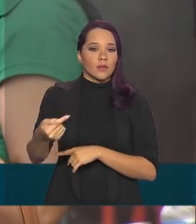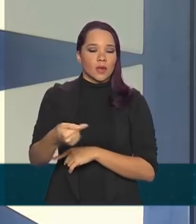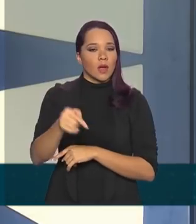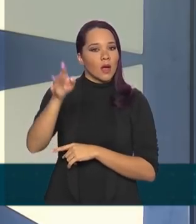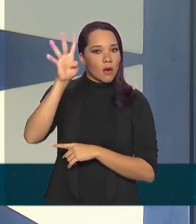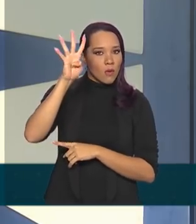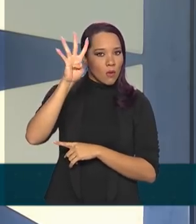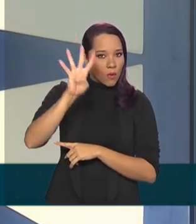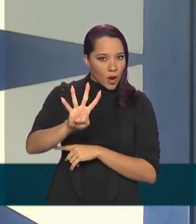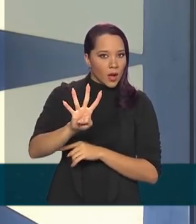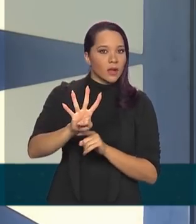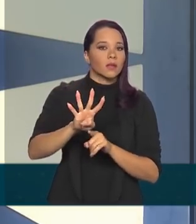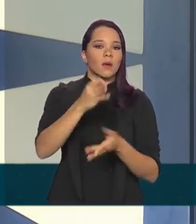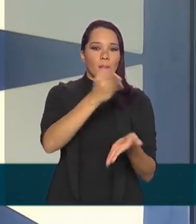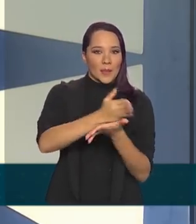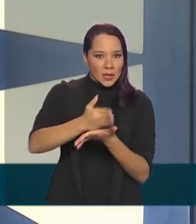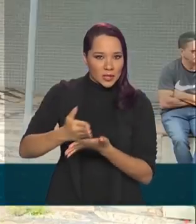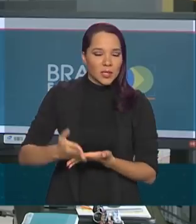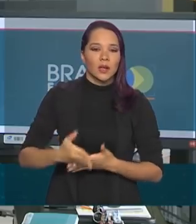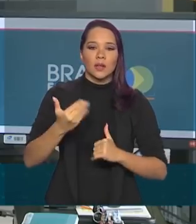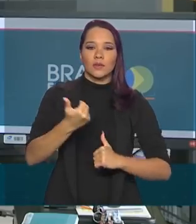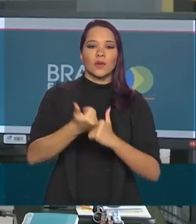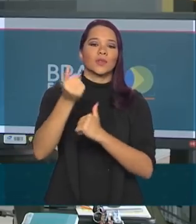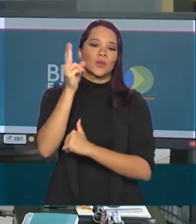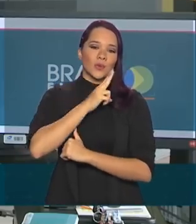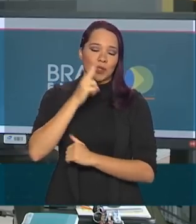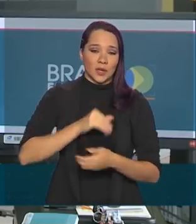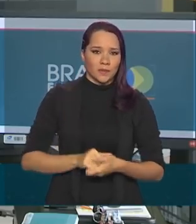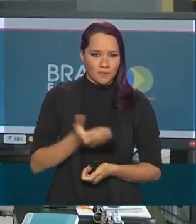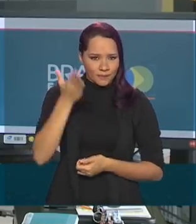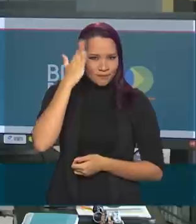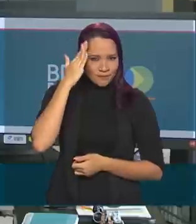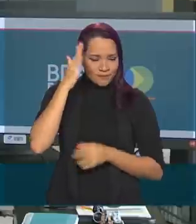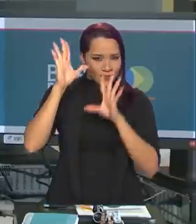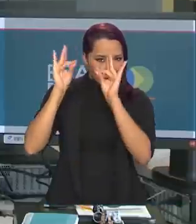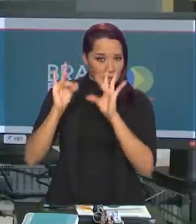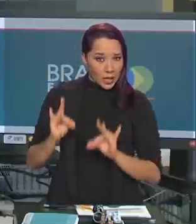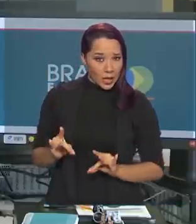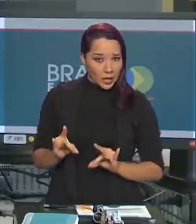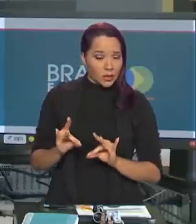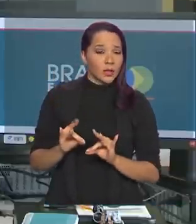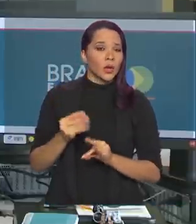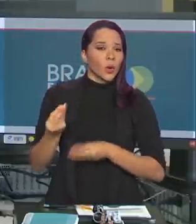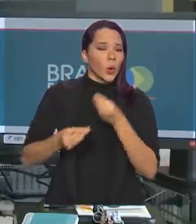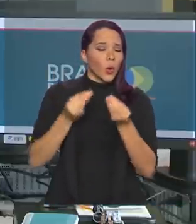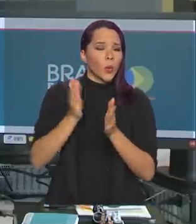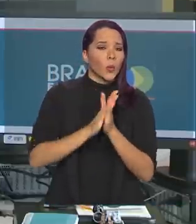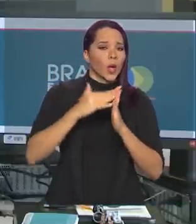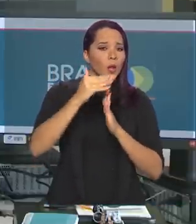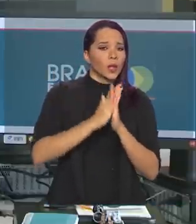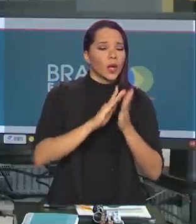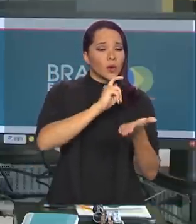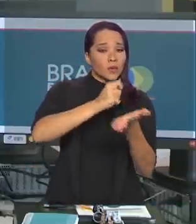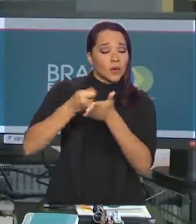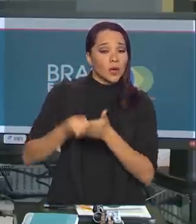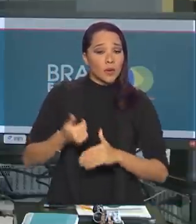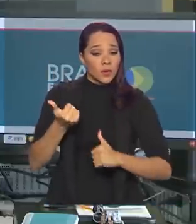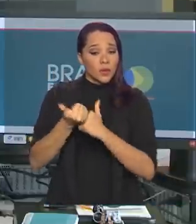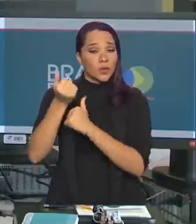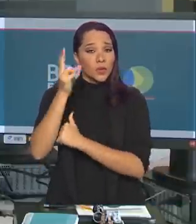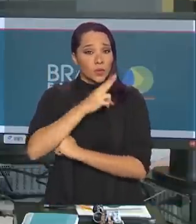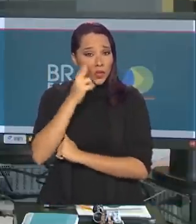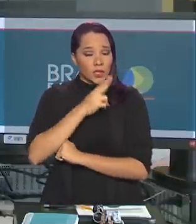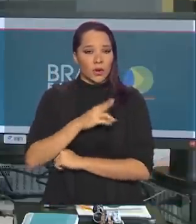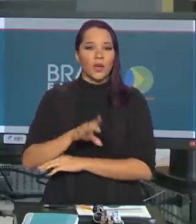quarta parcela do auxílio emergencial. Para quem quiser saber mais detalhes sobre o calendário de pagamento do auxílio emergencial,